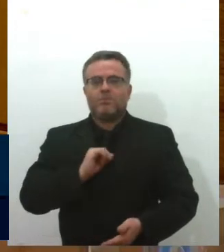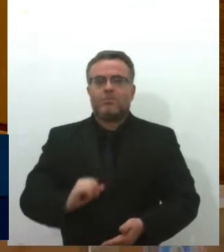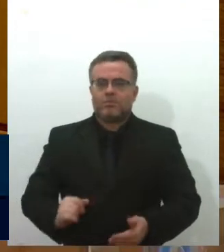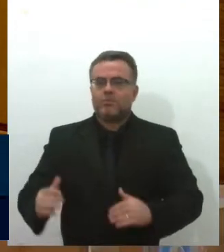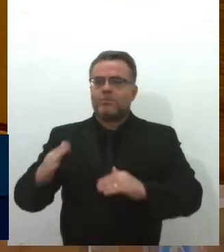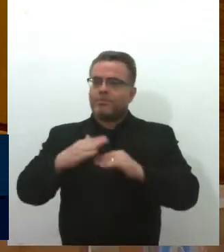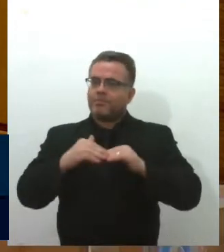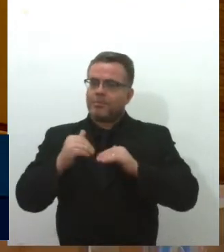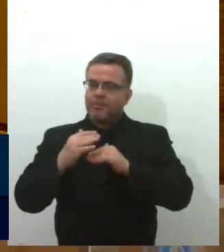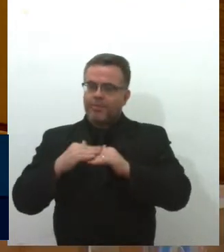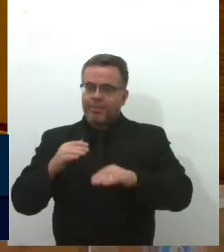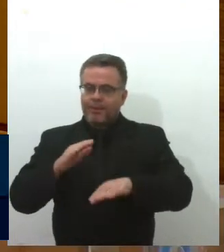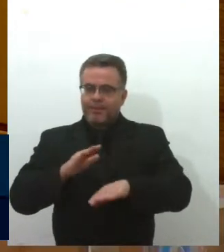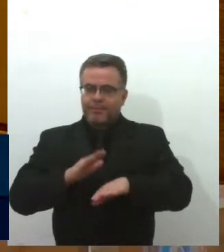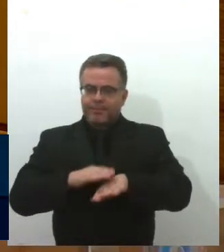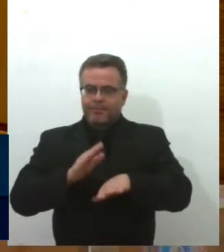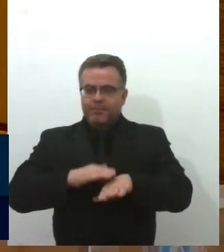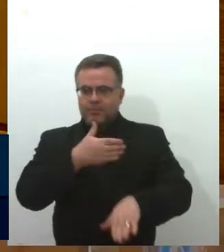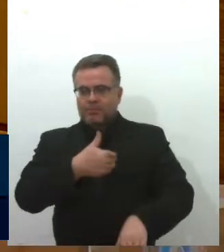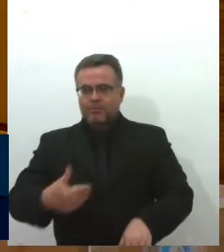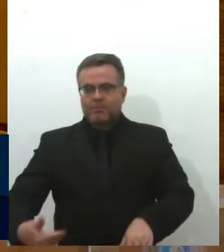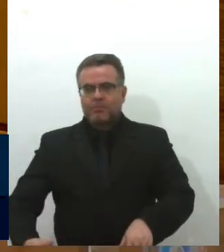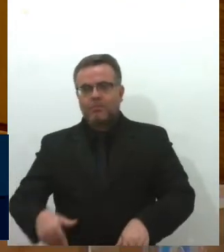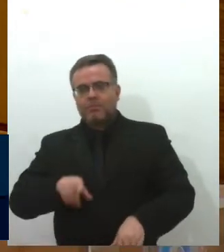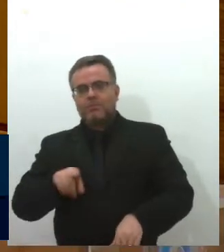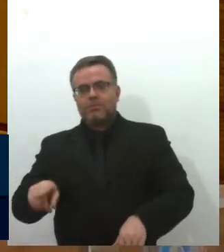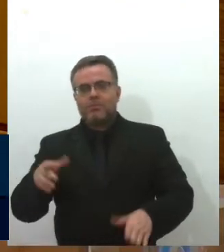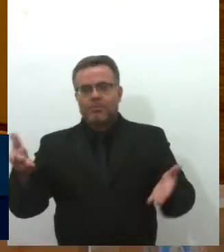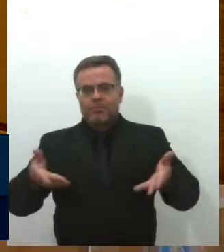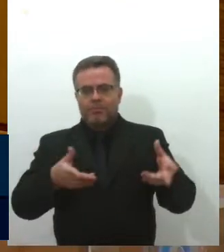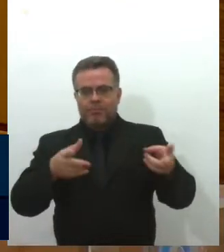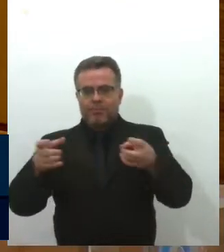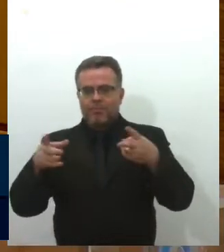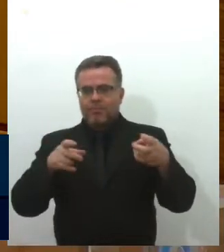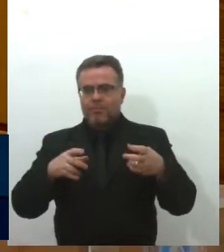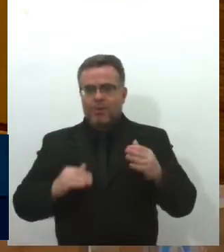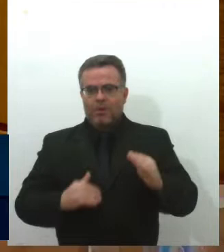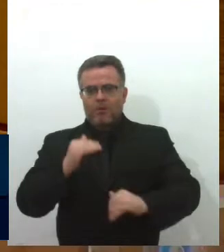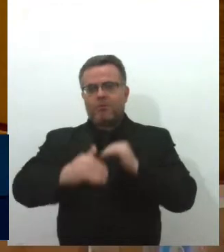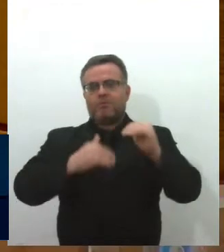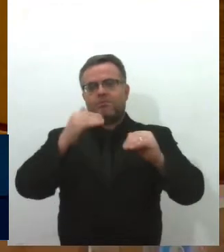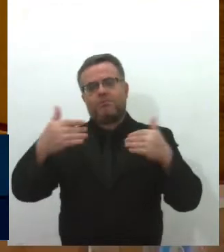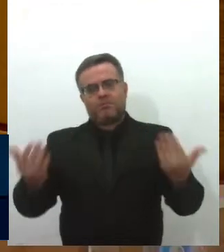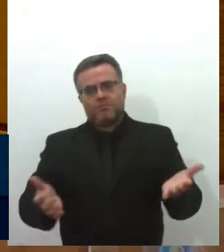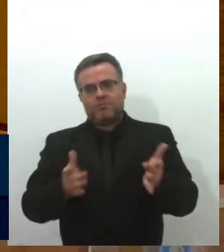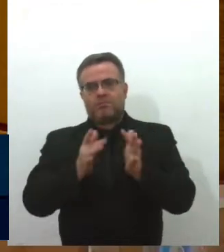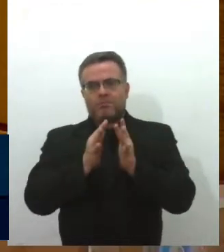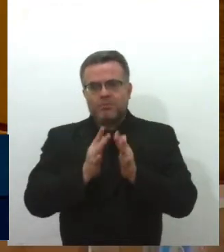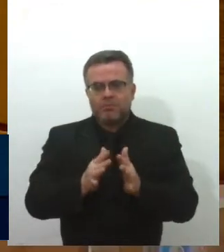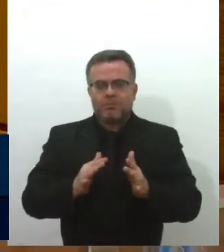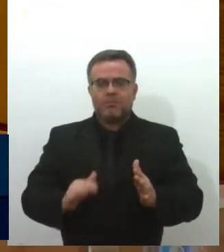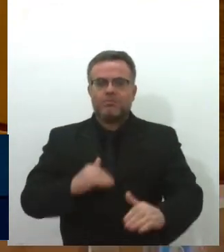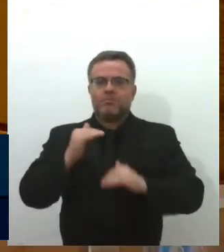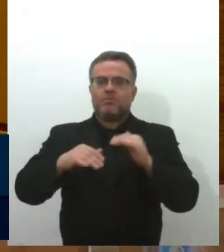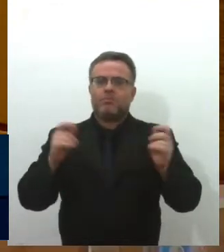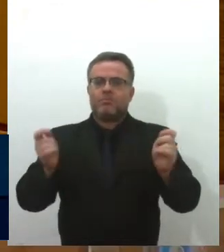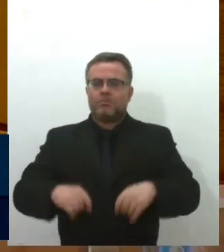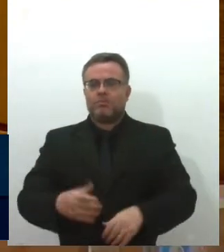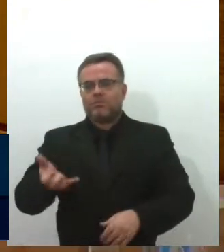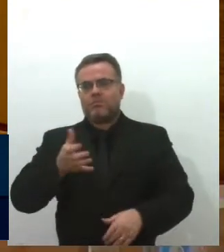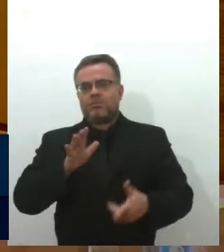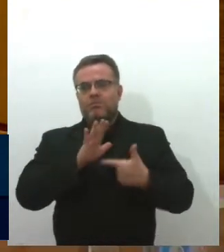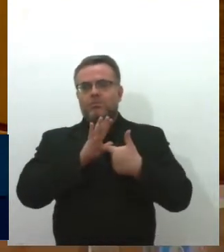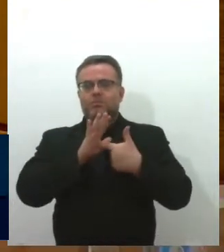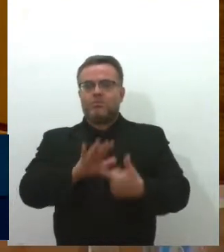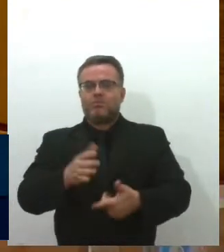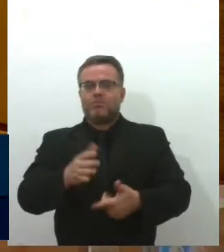pelo poder público e ver a progressão dos seus filhos, dos seus familiares. Eu queria agora